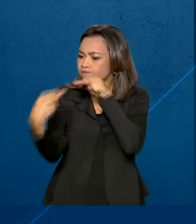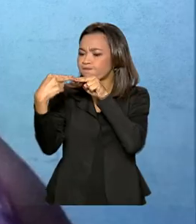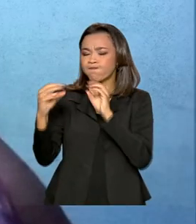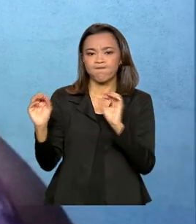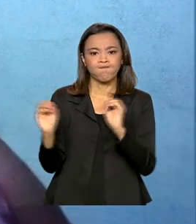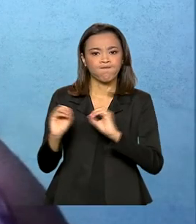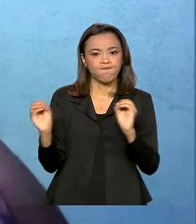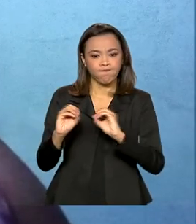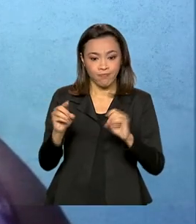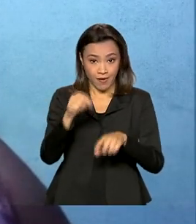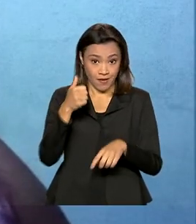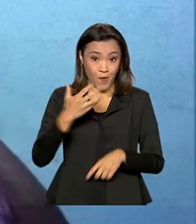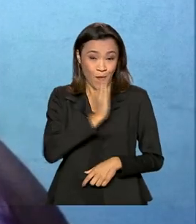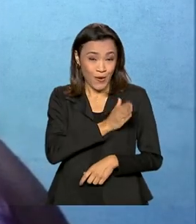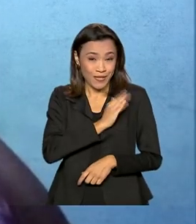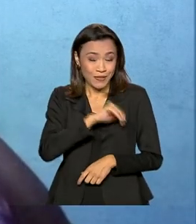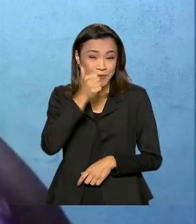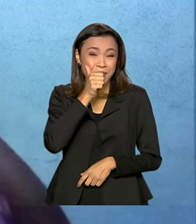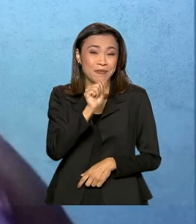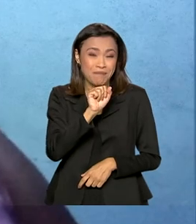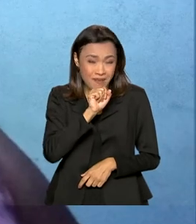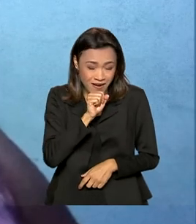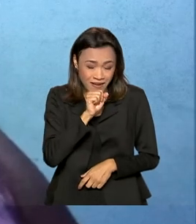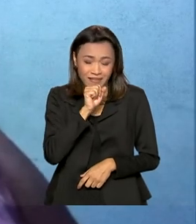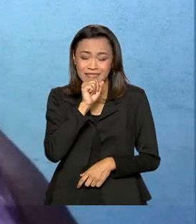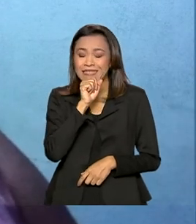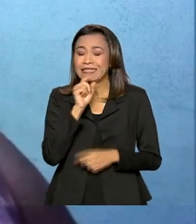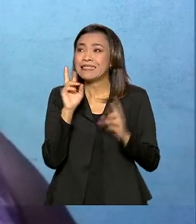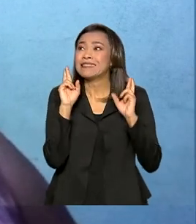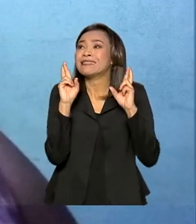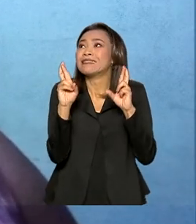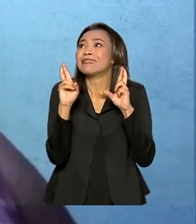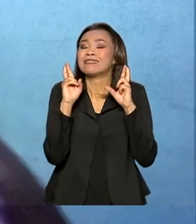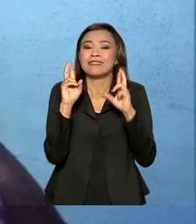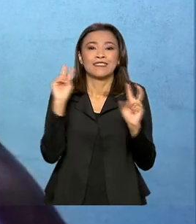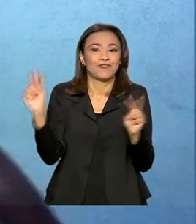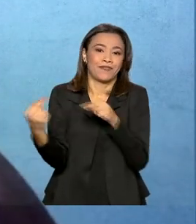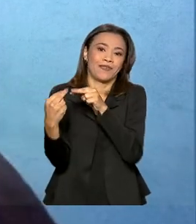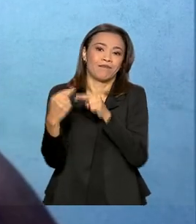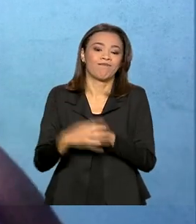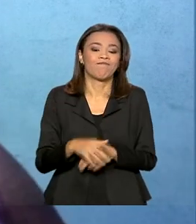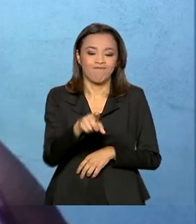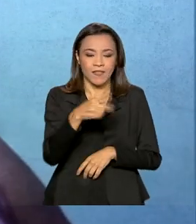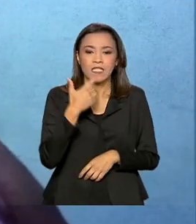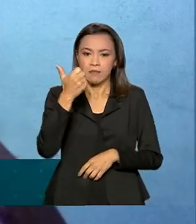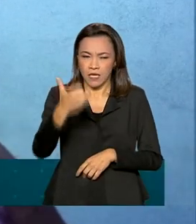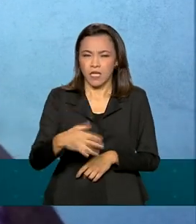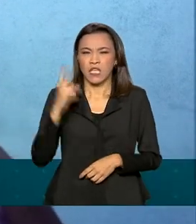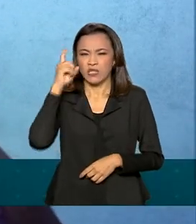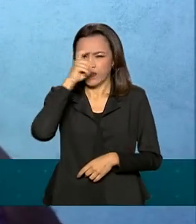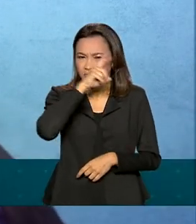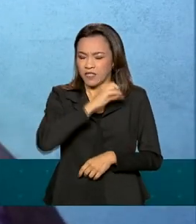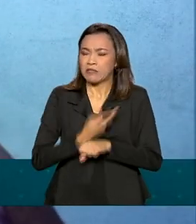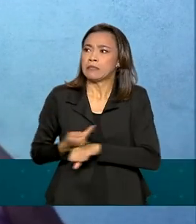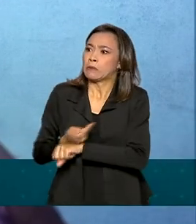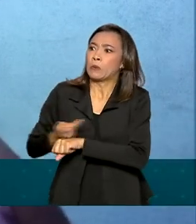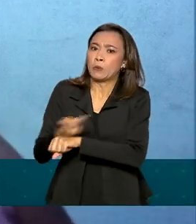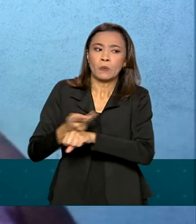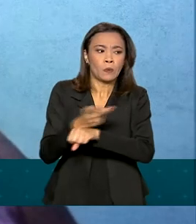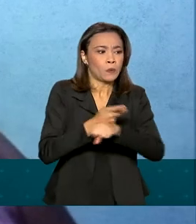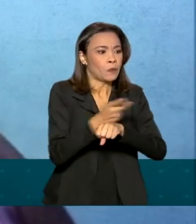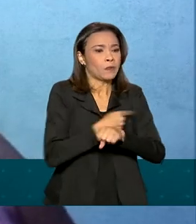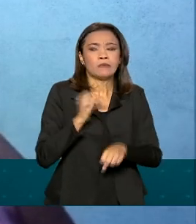menina, o coração de mãe ainda nutre a esperança. É bem complicado essa busca, essa espera,